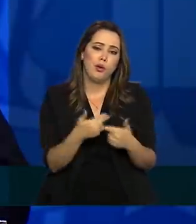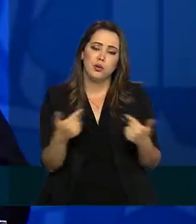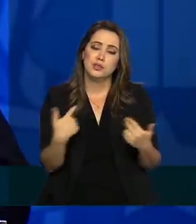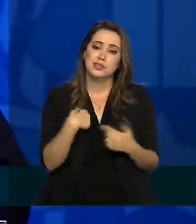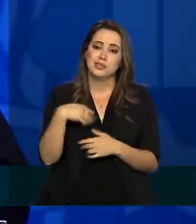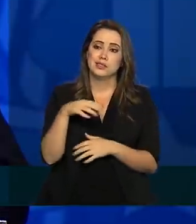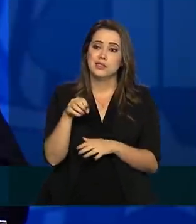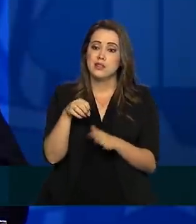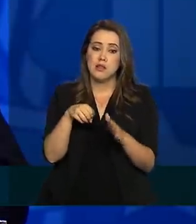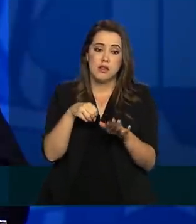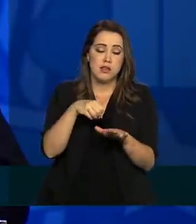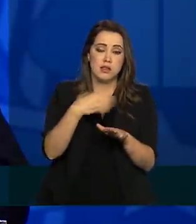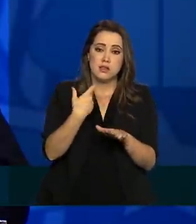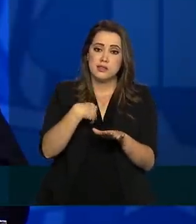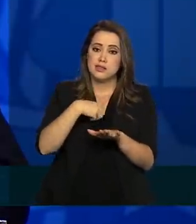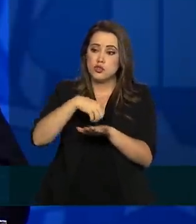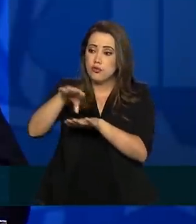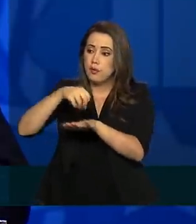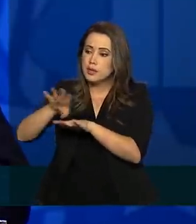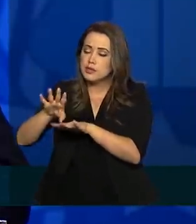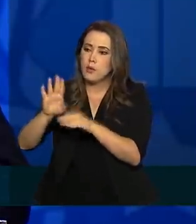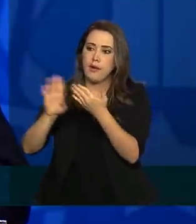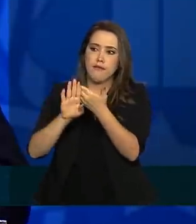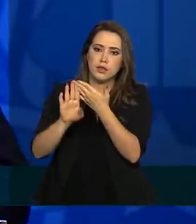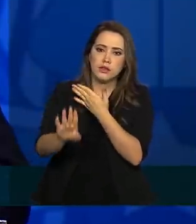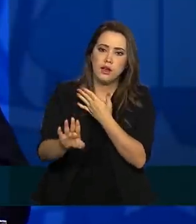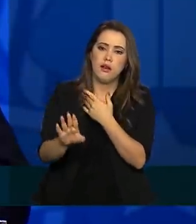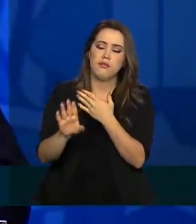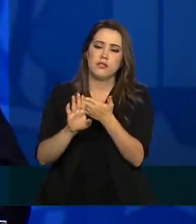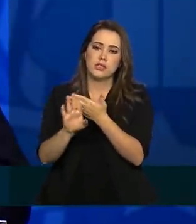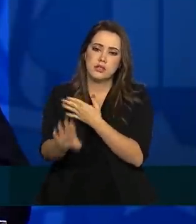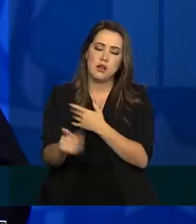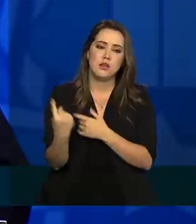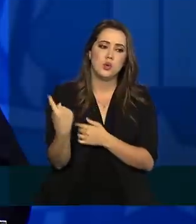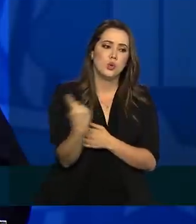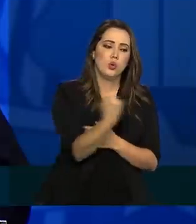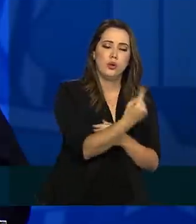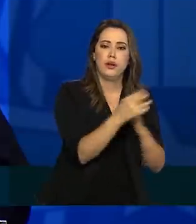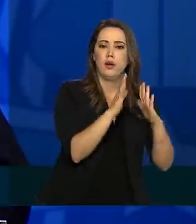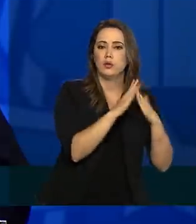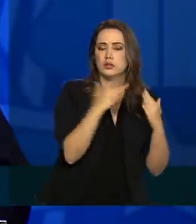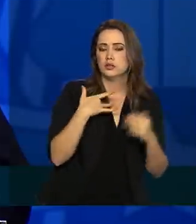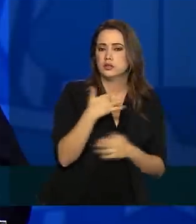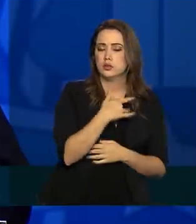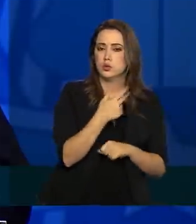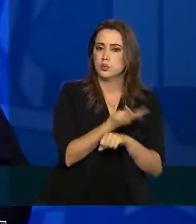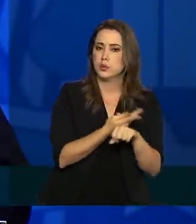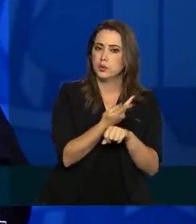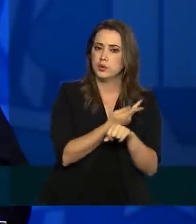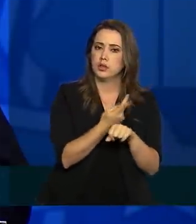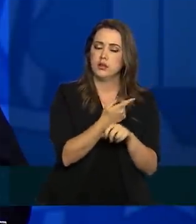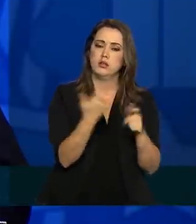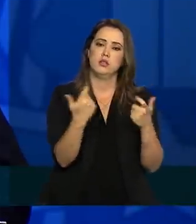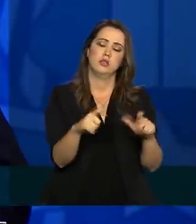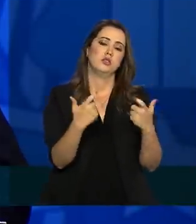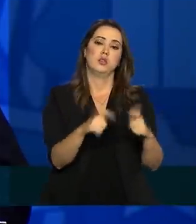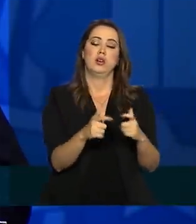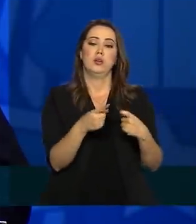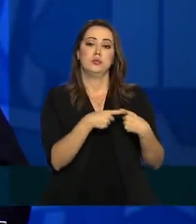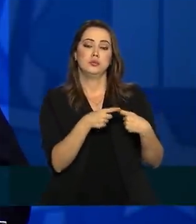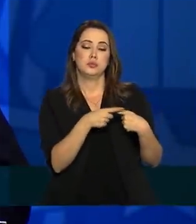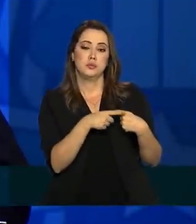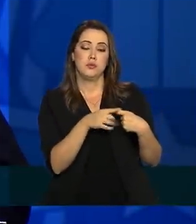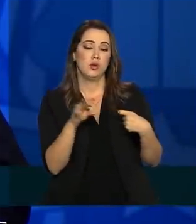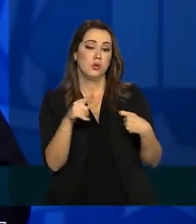contaminar aqueles com os quais ela trabalha e se dirigir a um posto médico a procurar uma orientação médica.